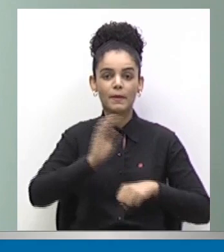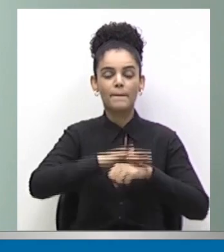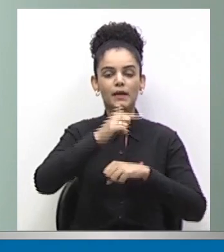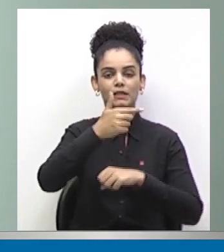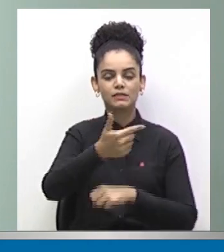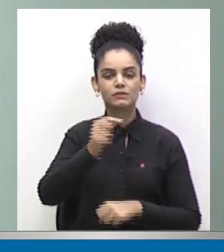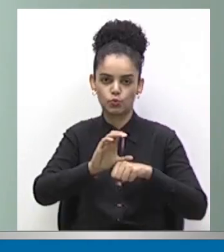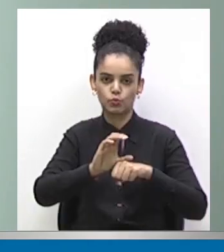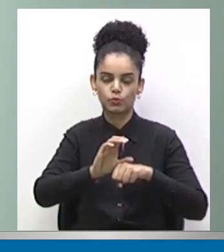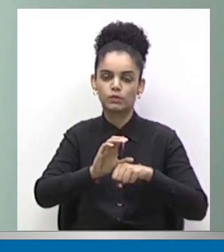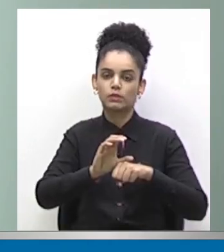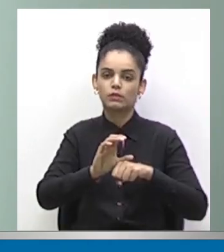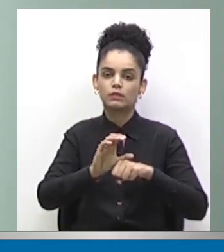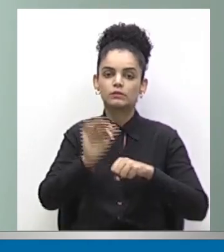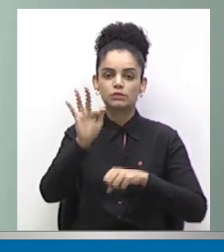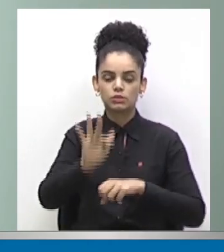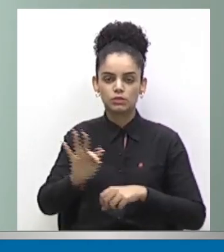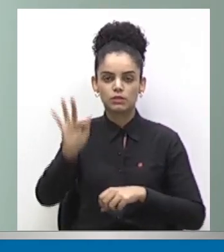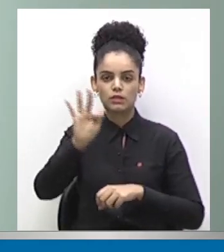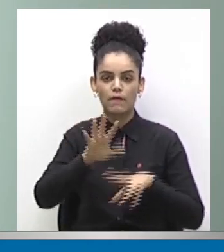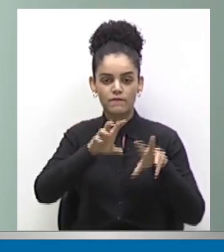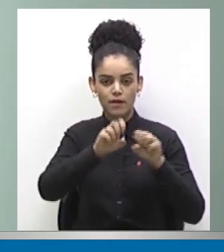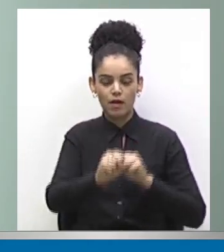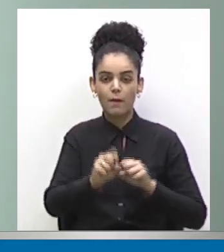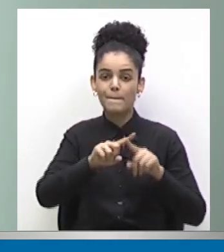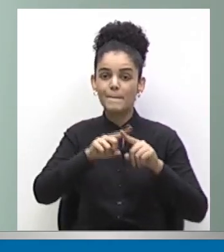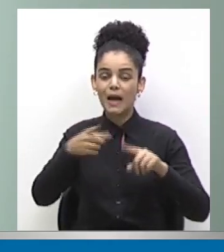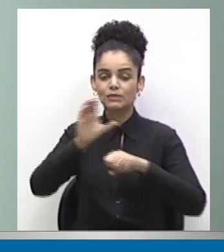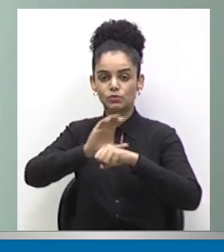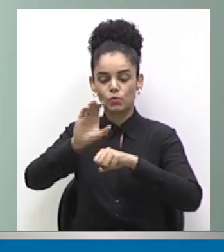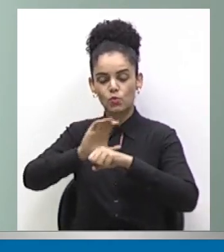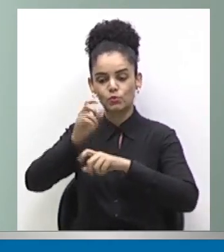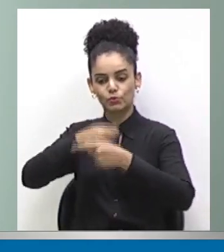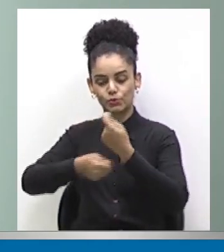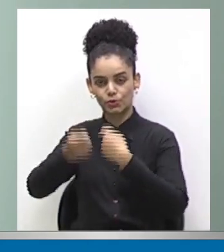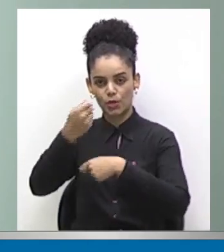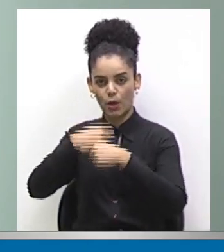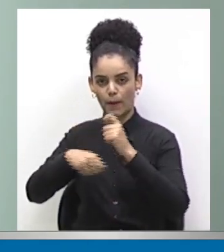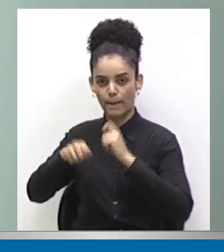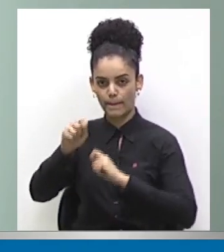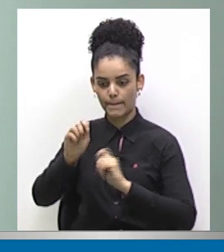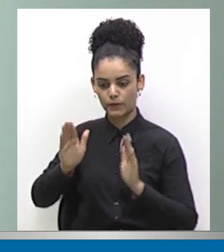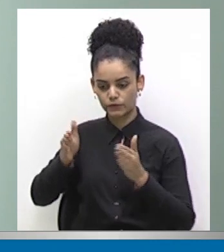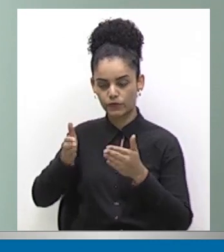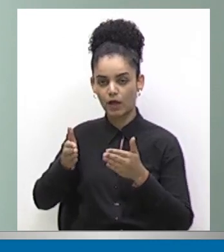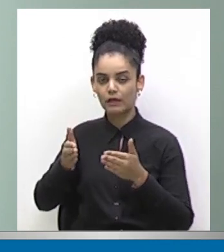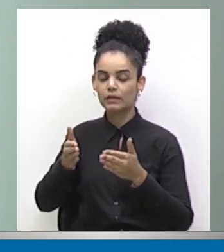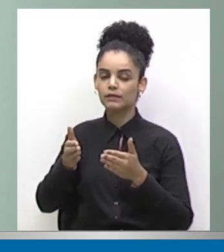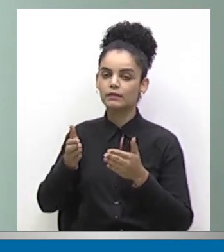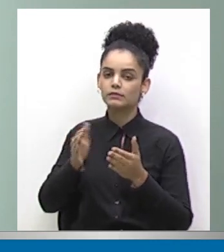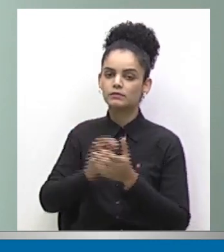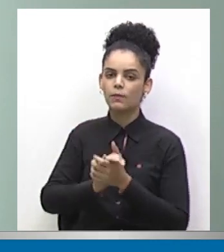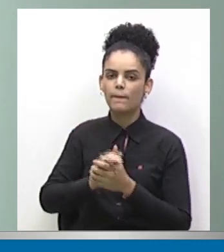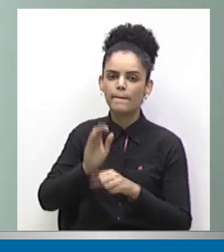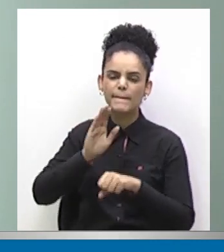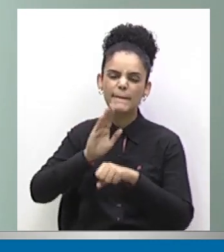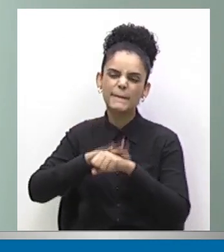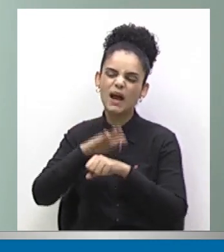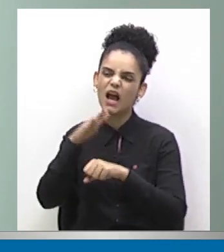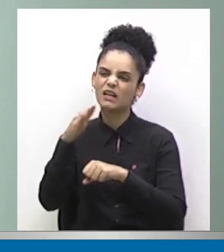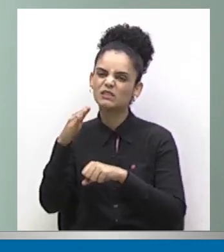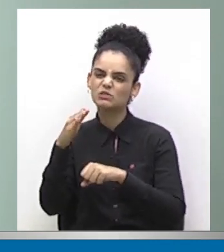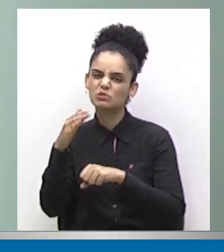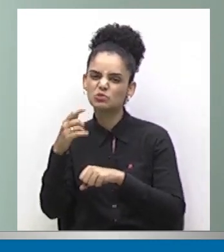.700 vagas. No caso do curso de administração, não se trata de mais um curso da Unimontes,